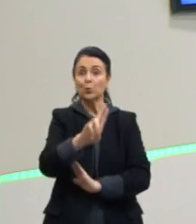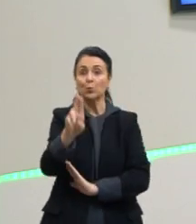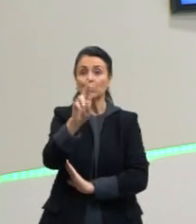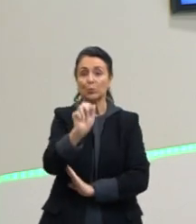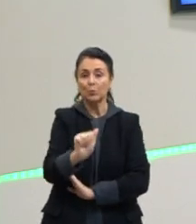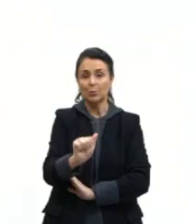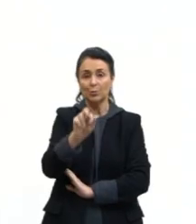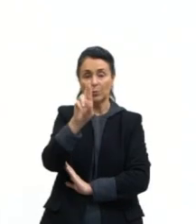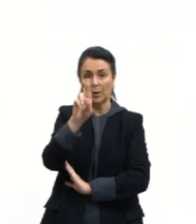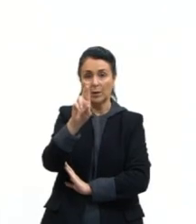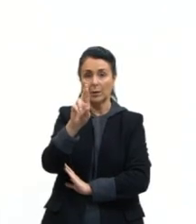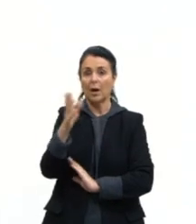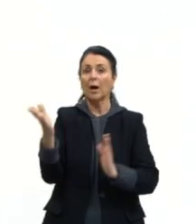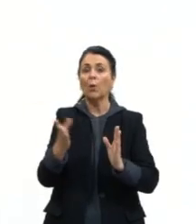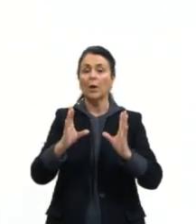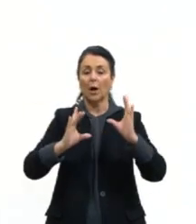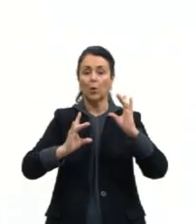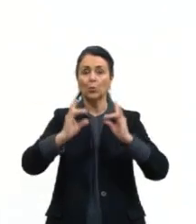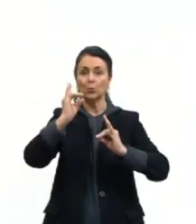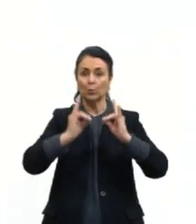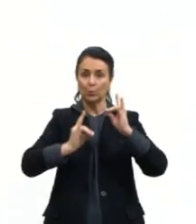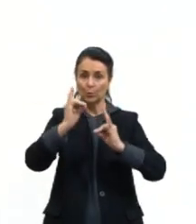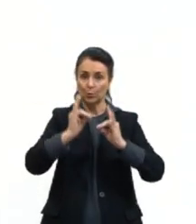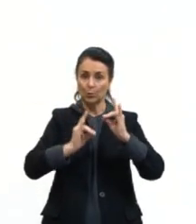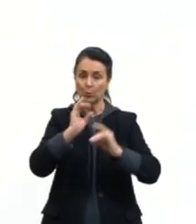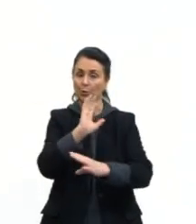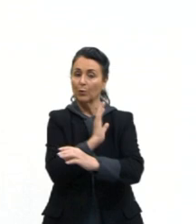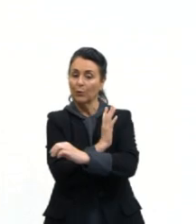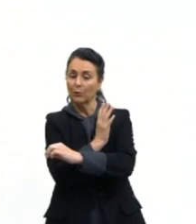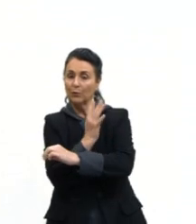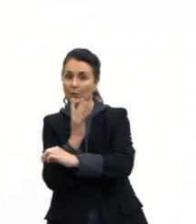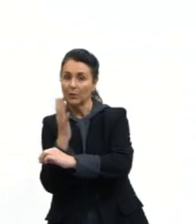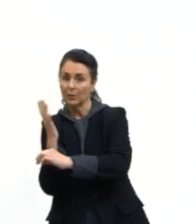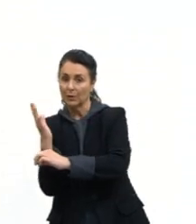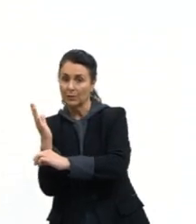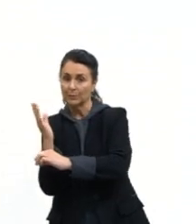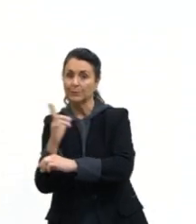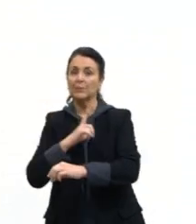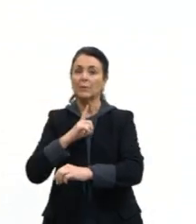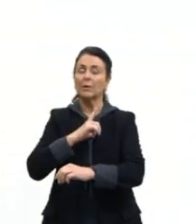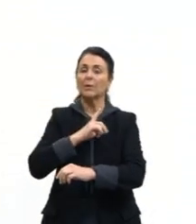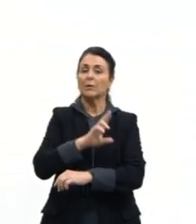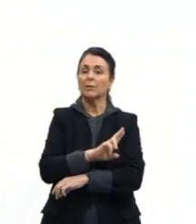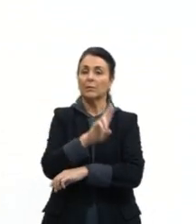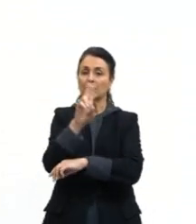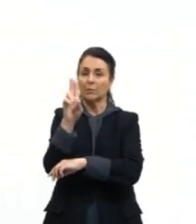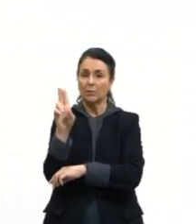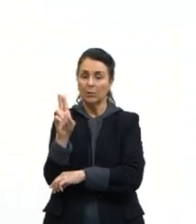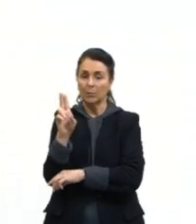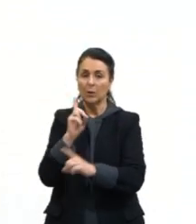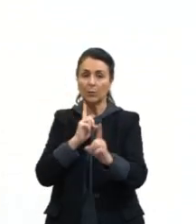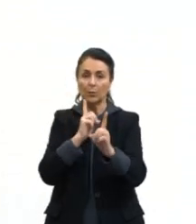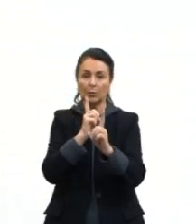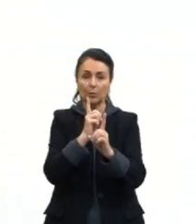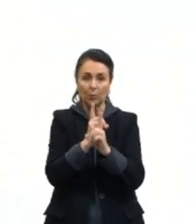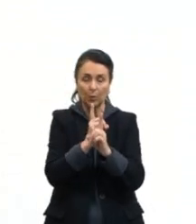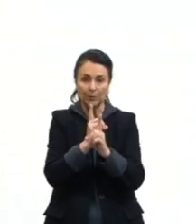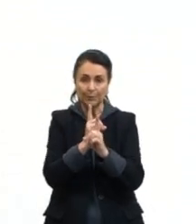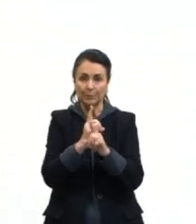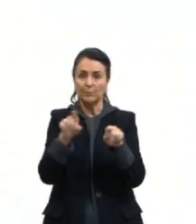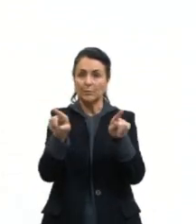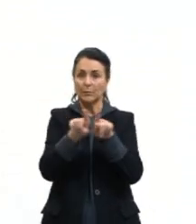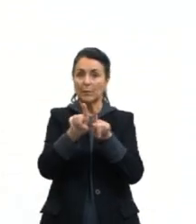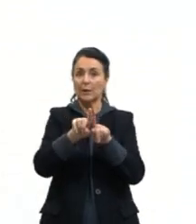Hormônios vegetais. Eles também são chamados, vocês podem encontrar bastante, com o nome de fito